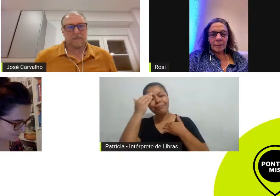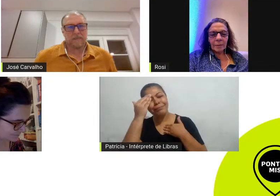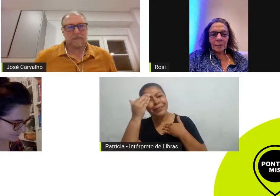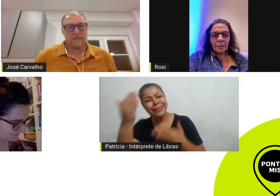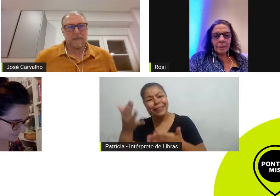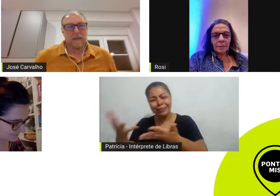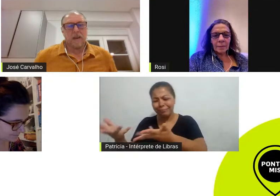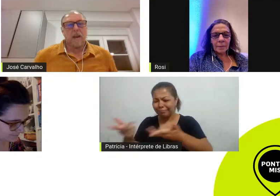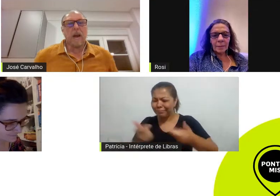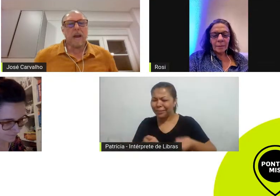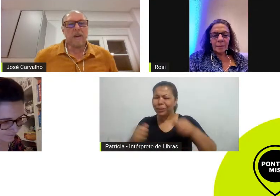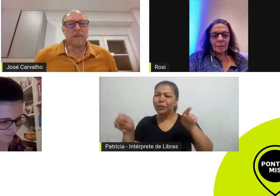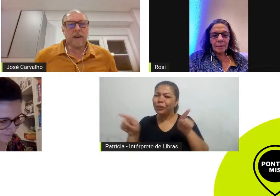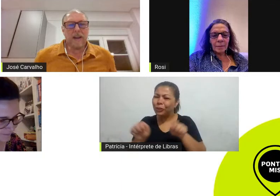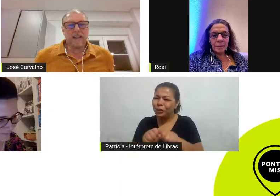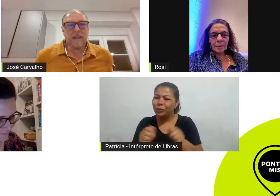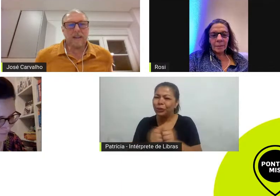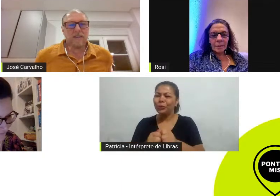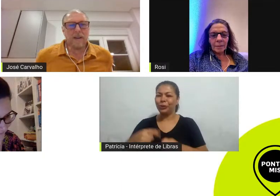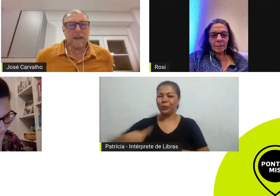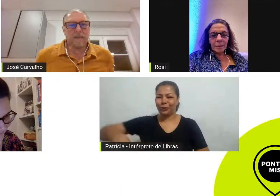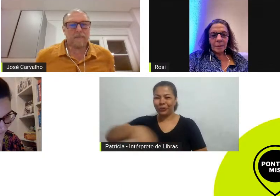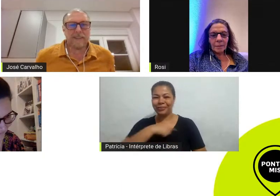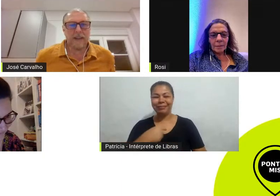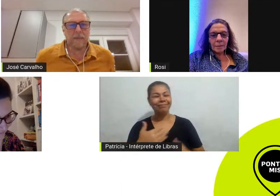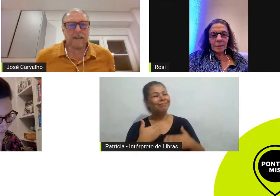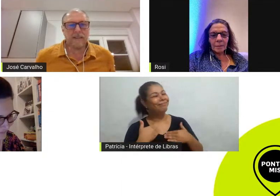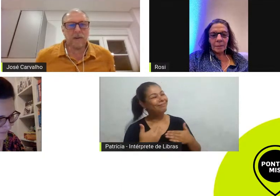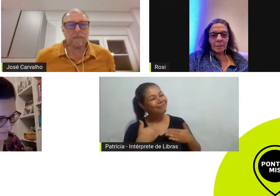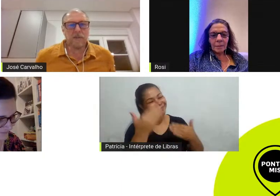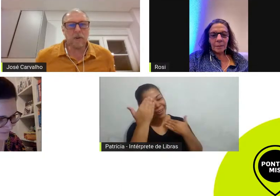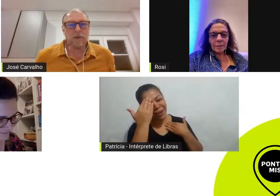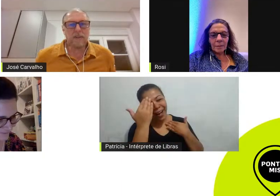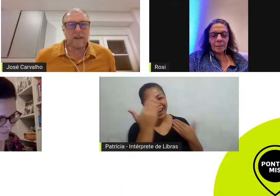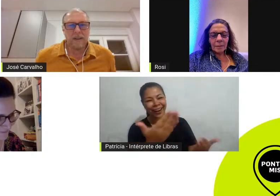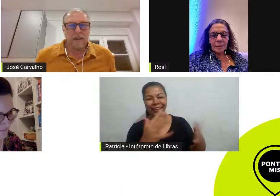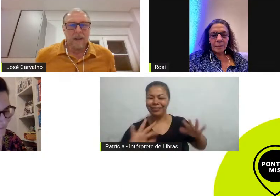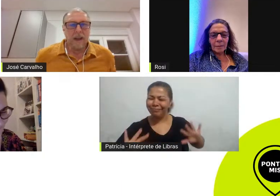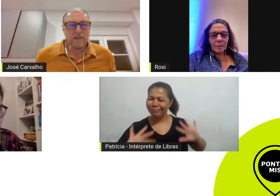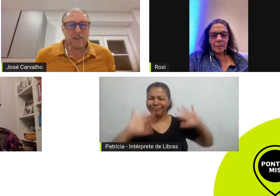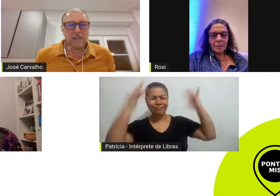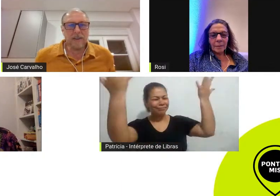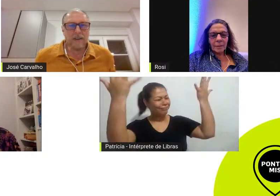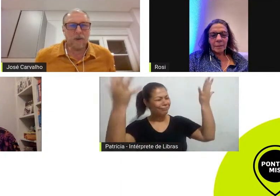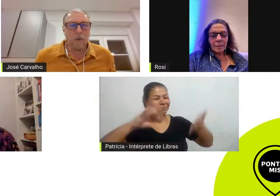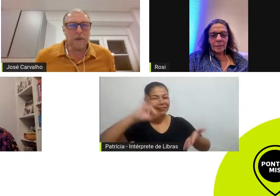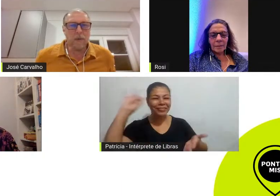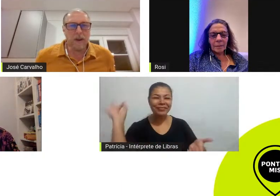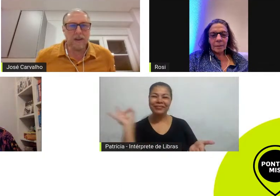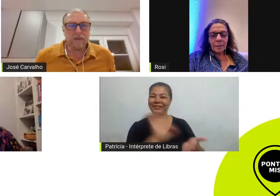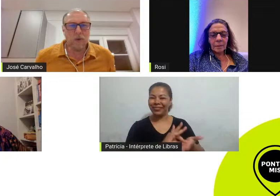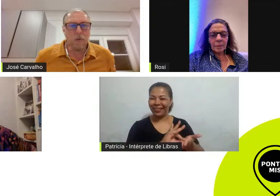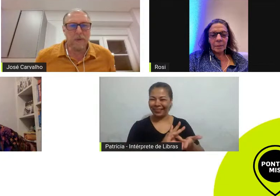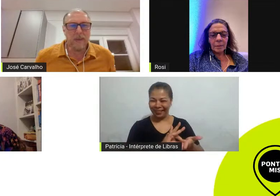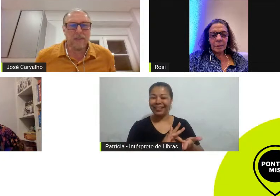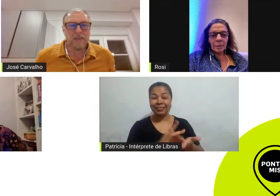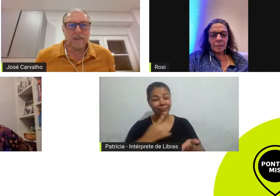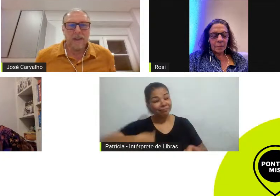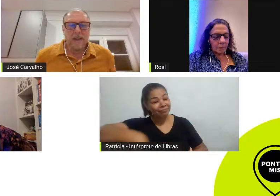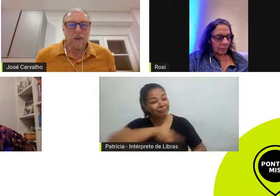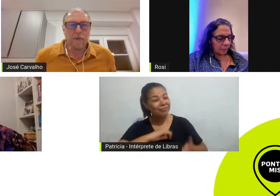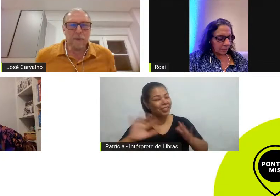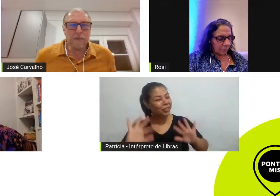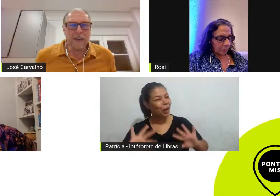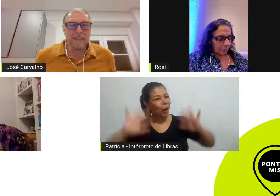hoje José eu que agradeço é celebração absoluta a gente comemorando com o